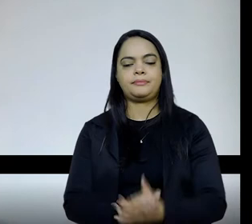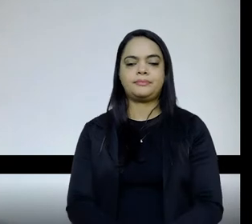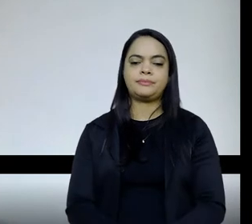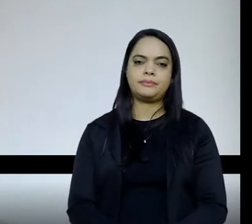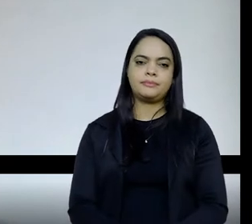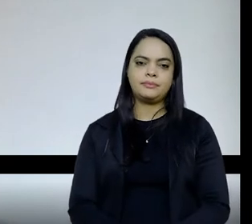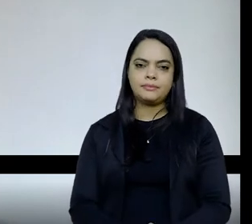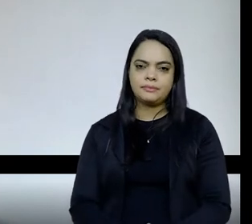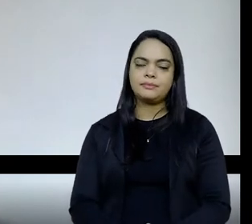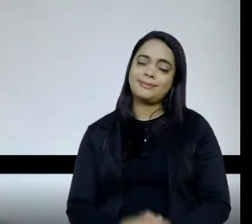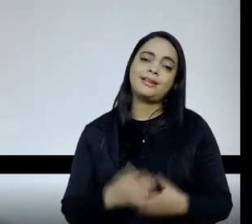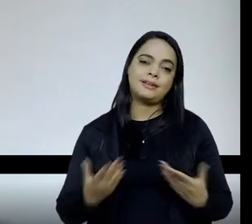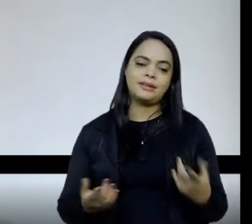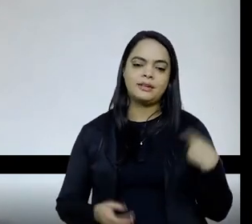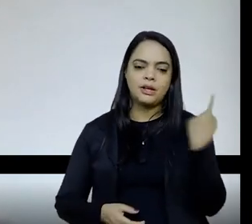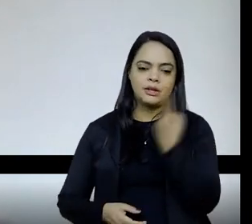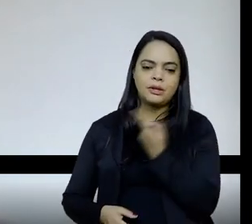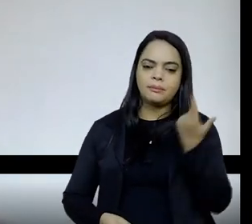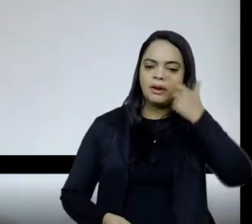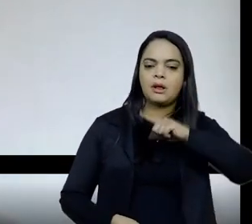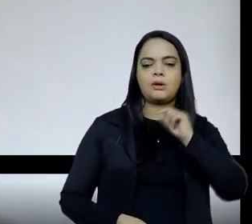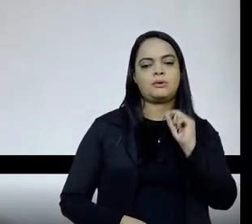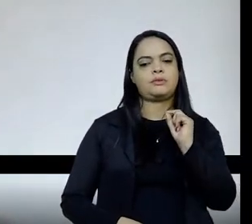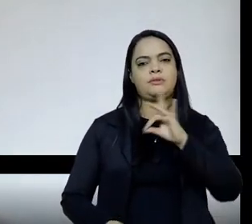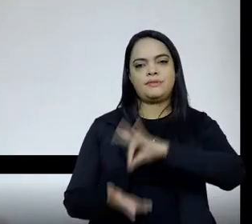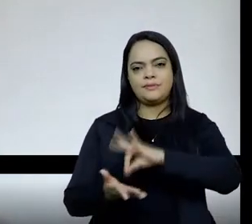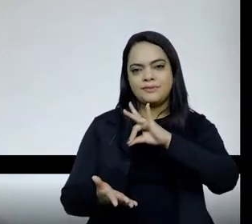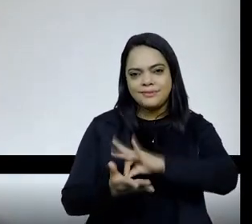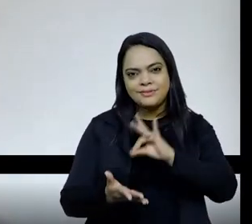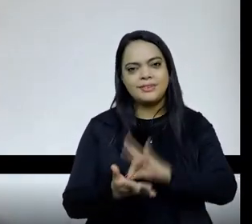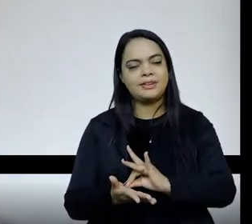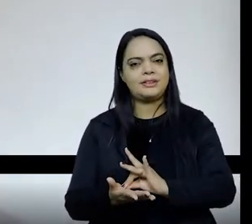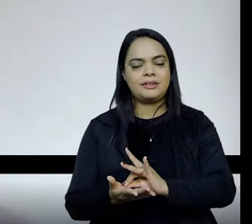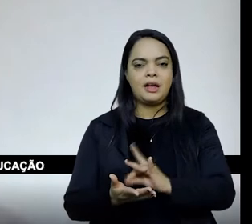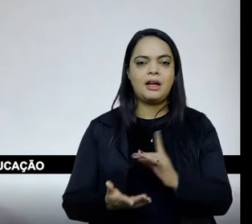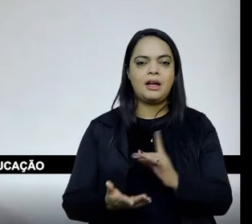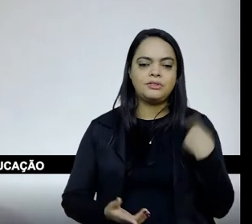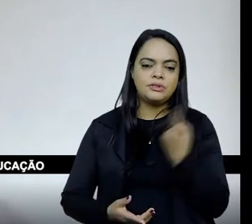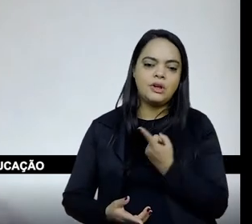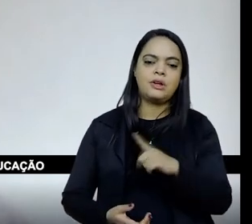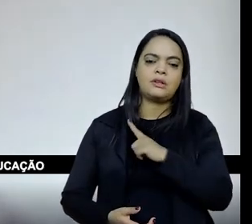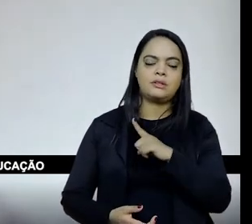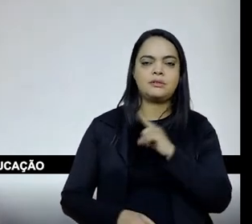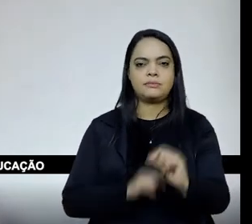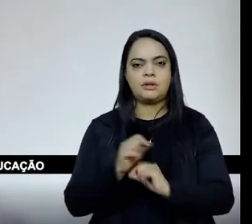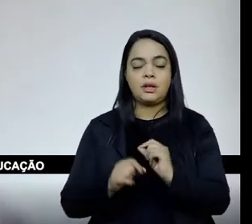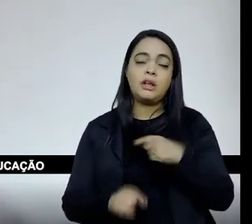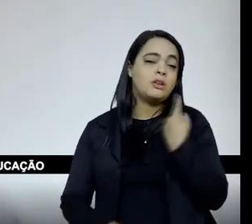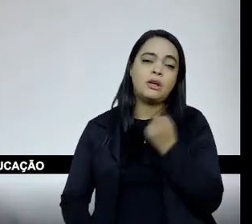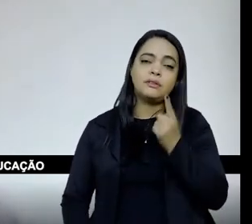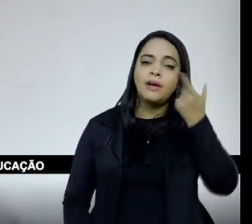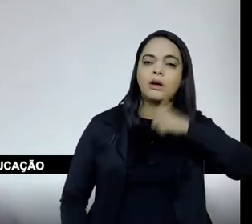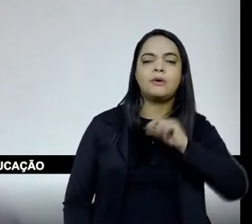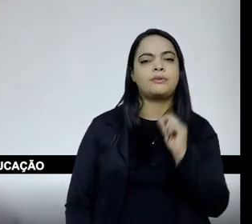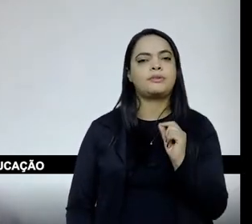a gente, para impactar a escola, nós temos que massificar, e eu acho que a gente não vai conseguir